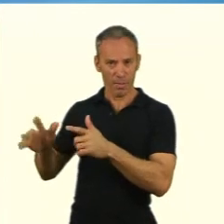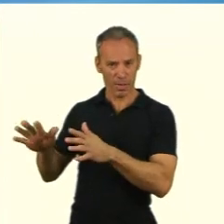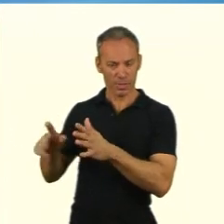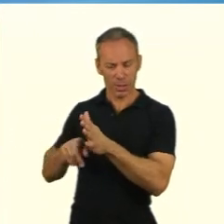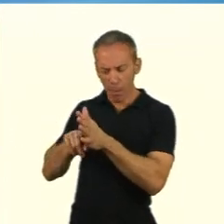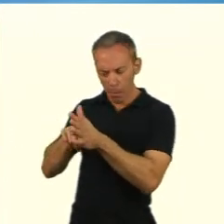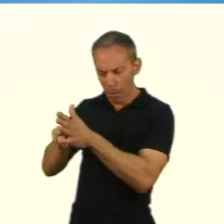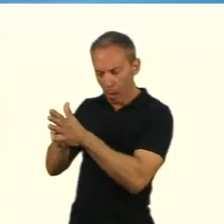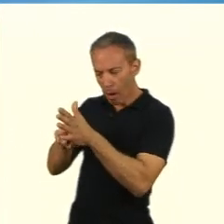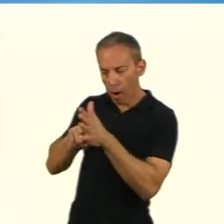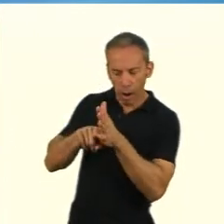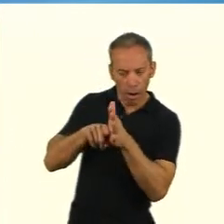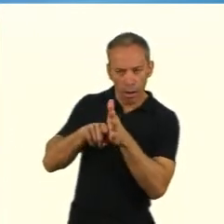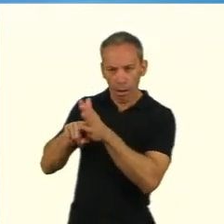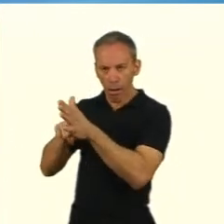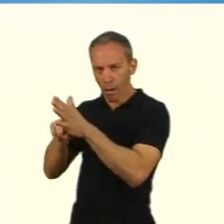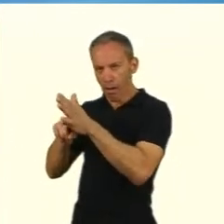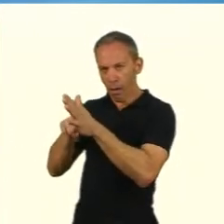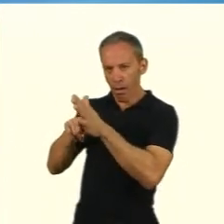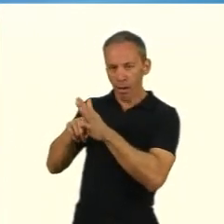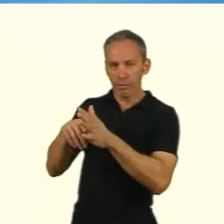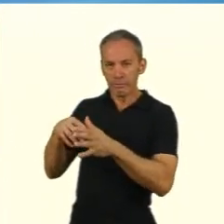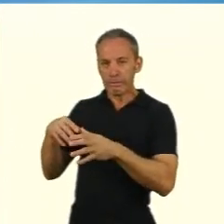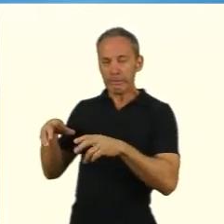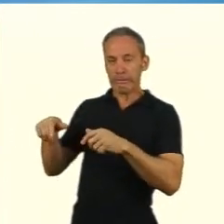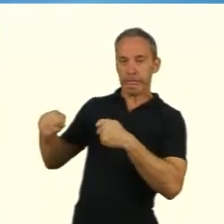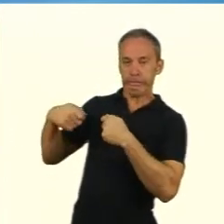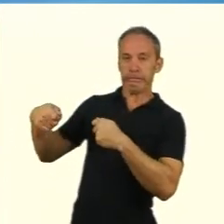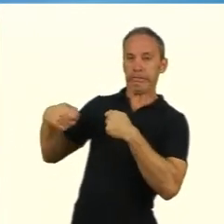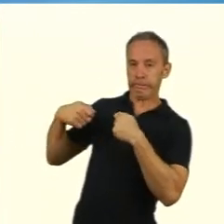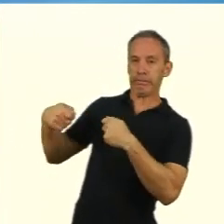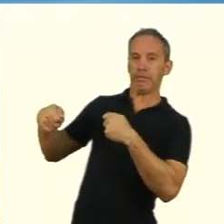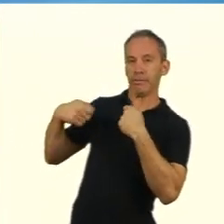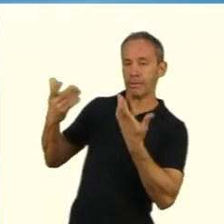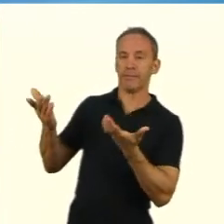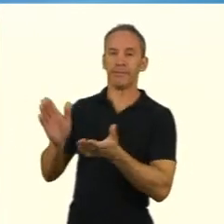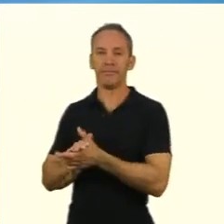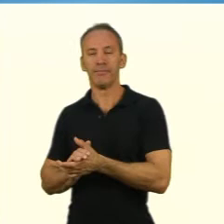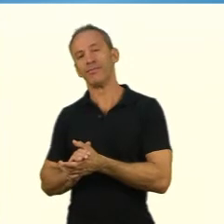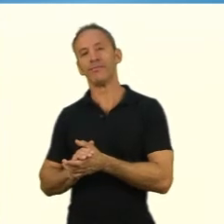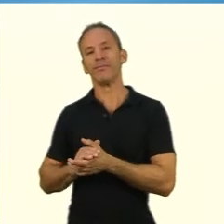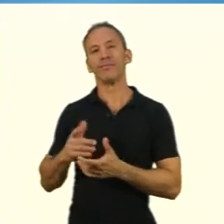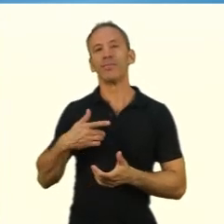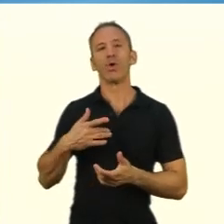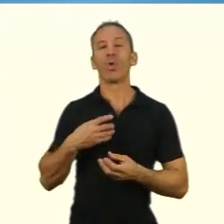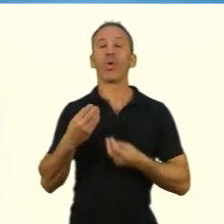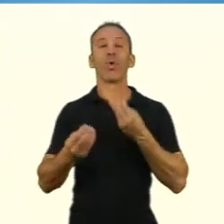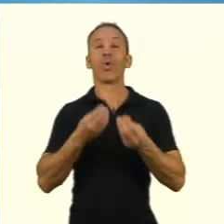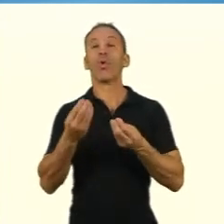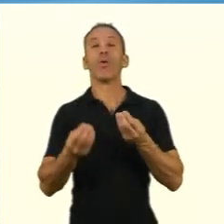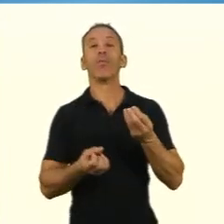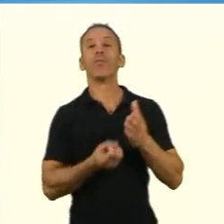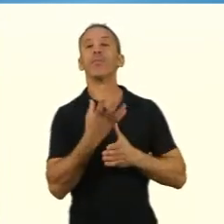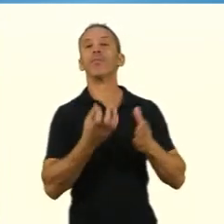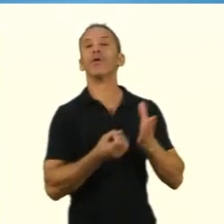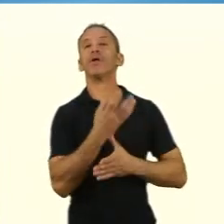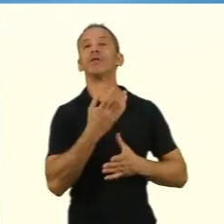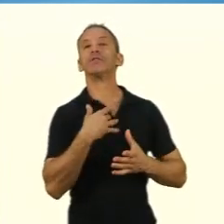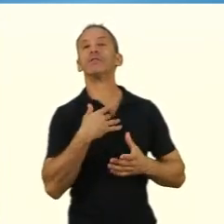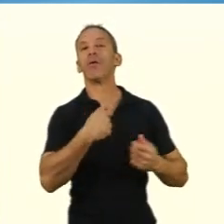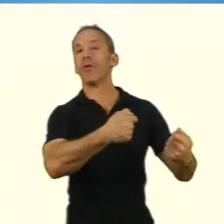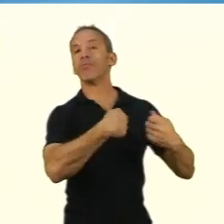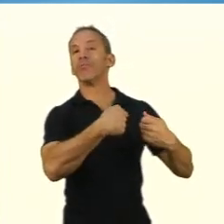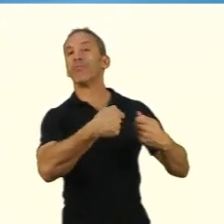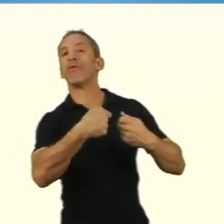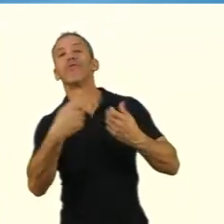está acontecendo. Ainda não é um problema, está te instigando. Exato. Então, você tem que formular um problema